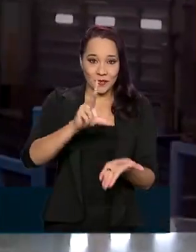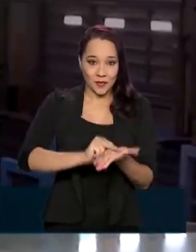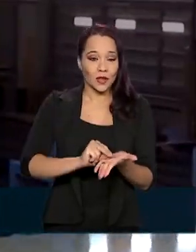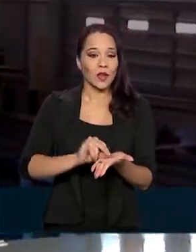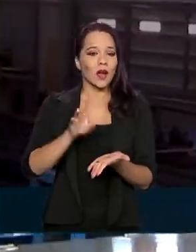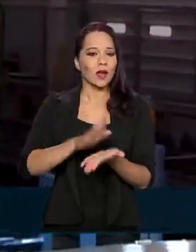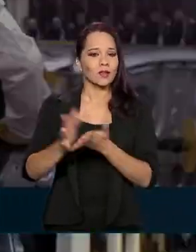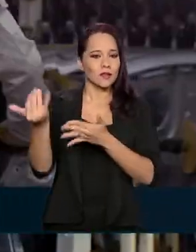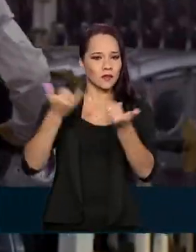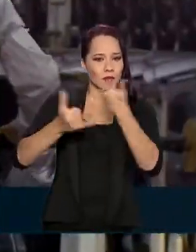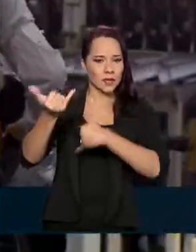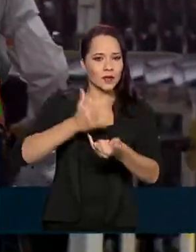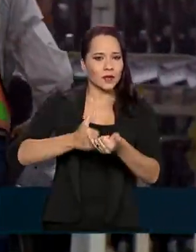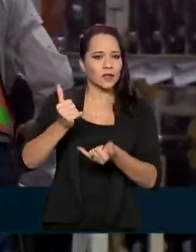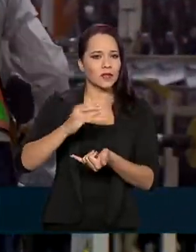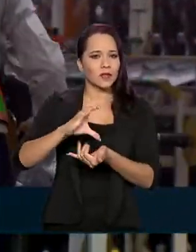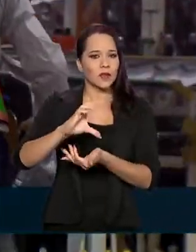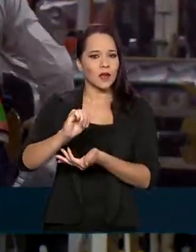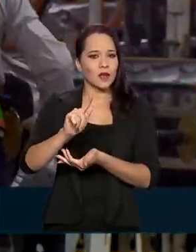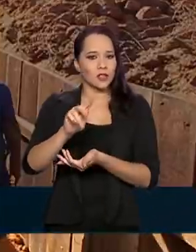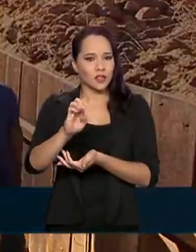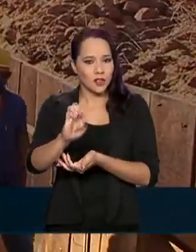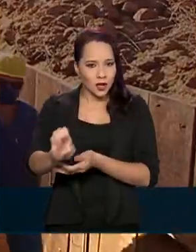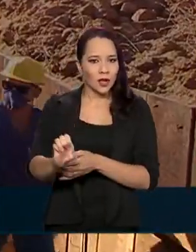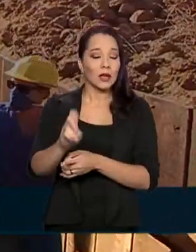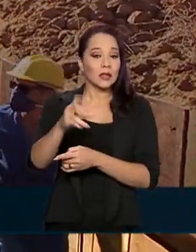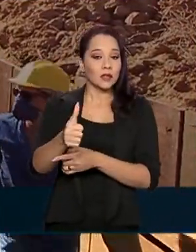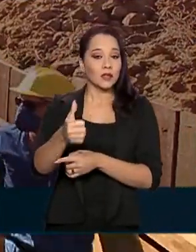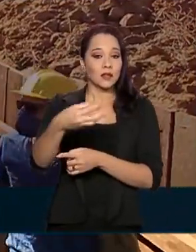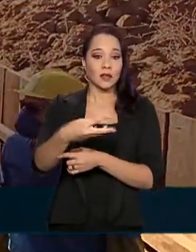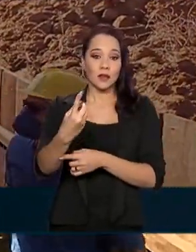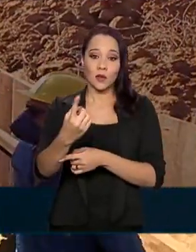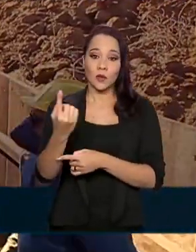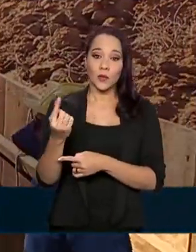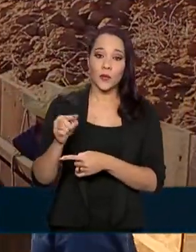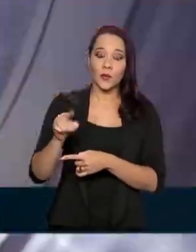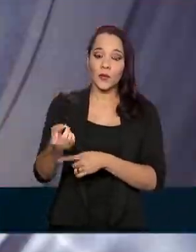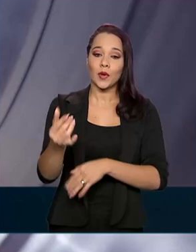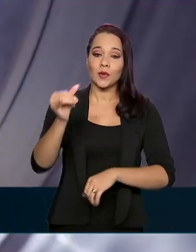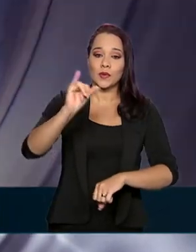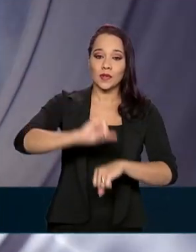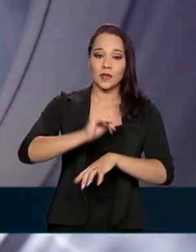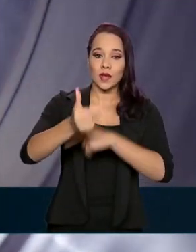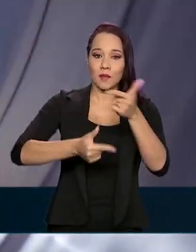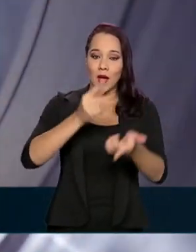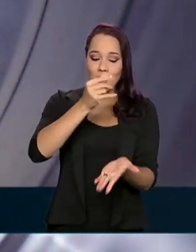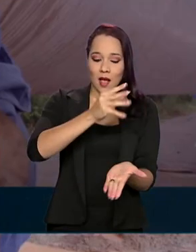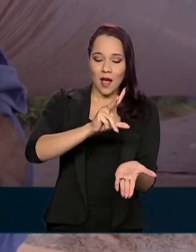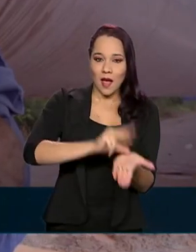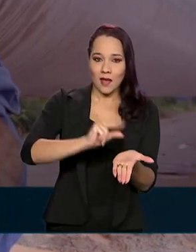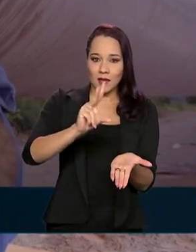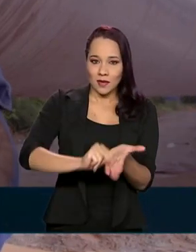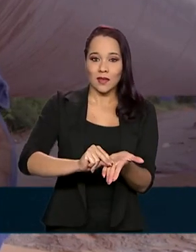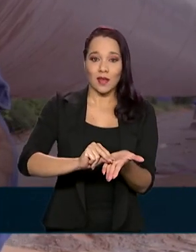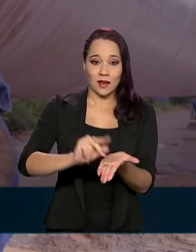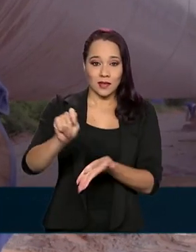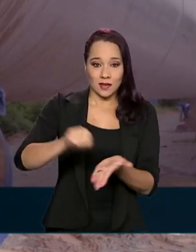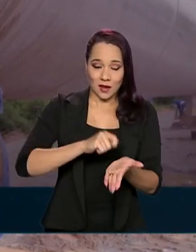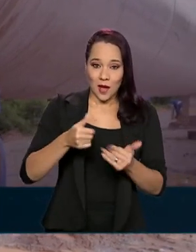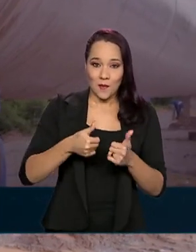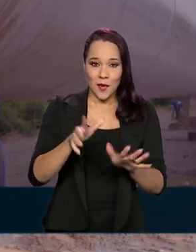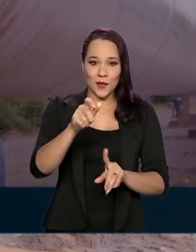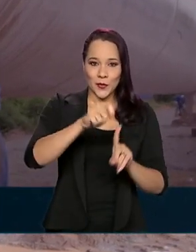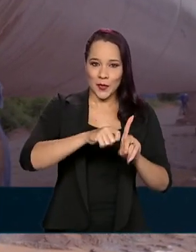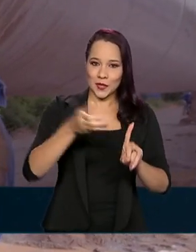Cadastro Geral de Empregados e Desempregados, 131 mil postos de trabalho com carteira assinada foram abertos no último